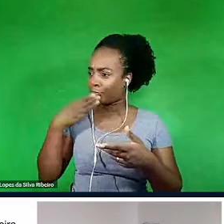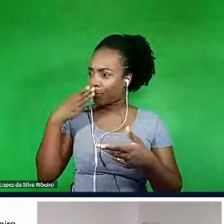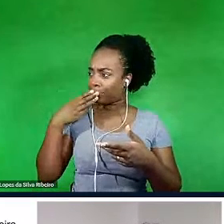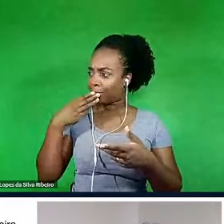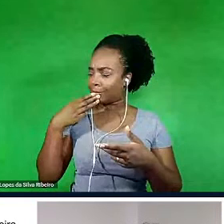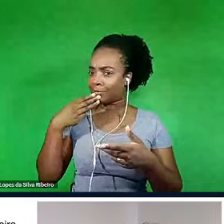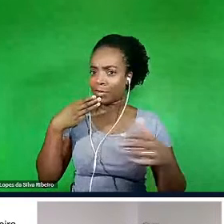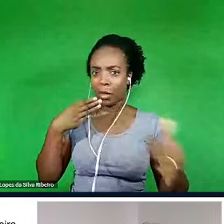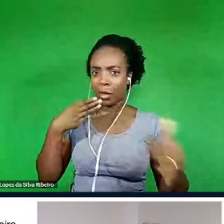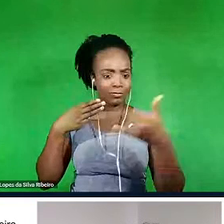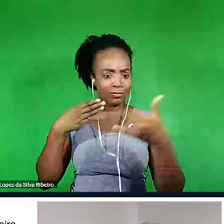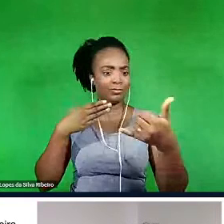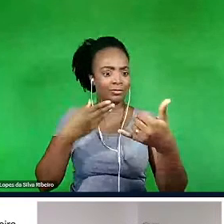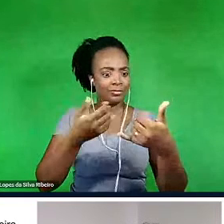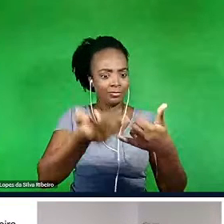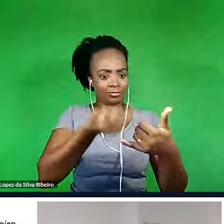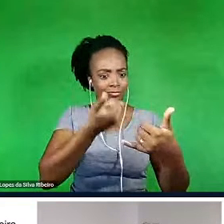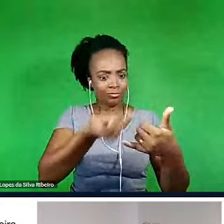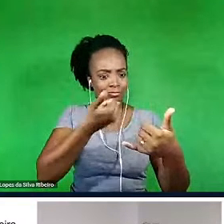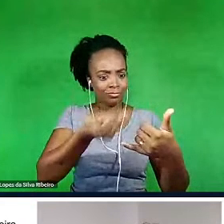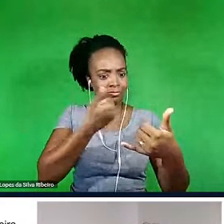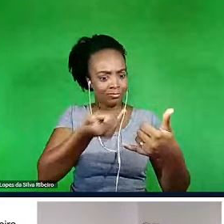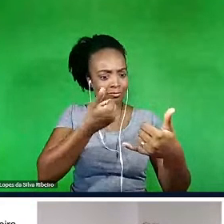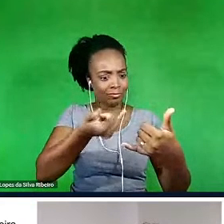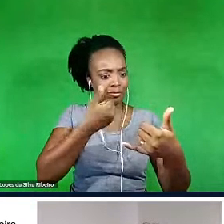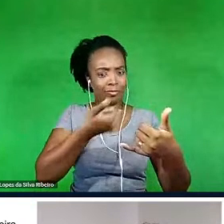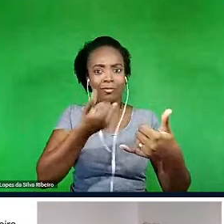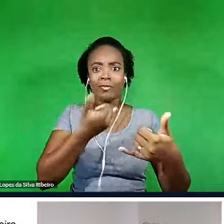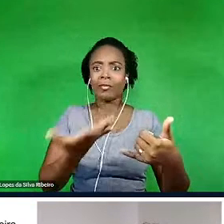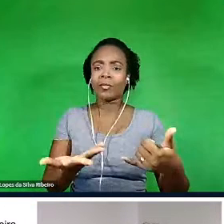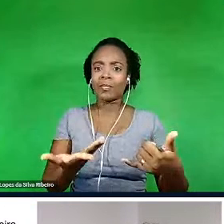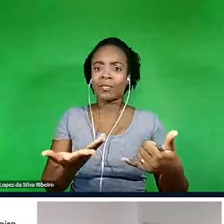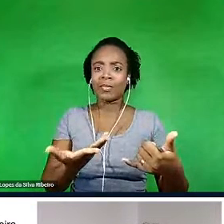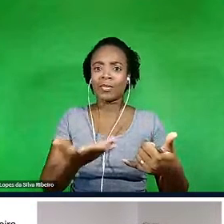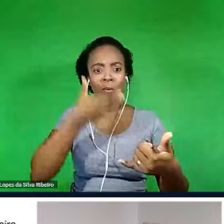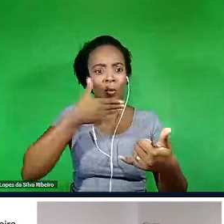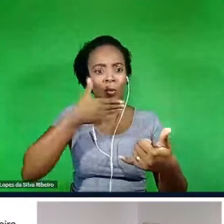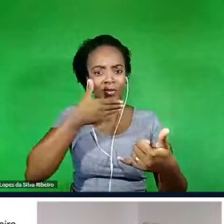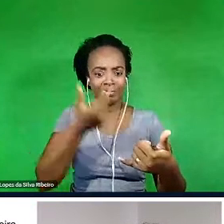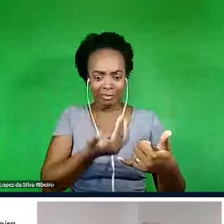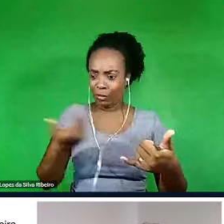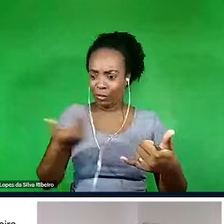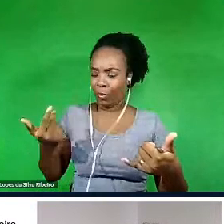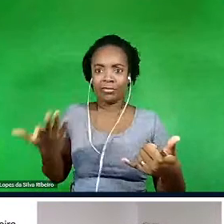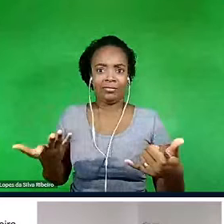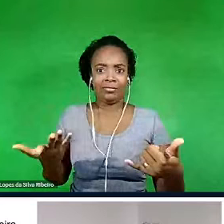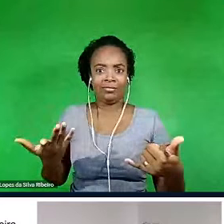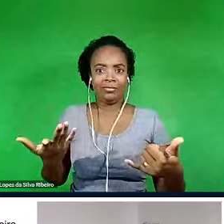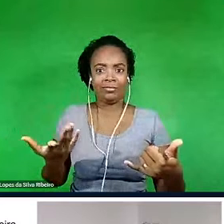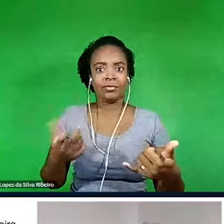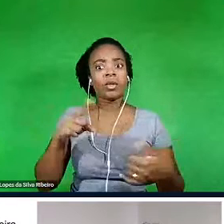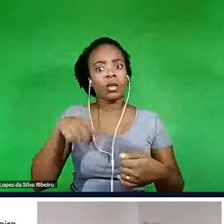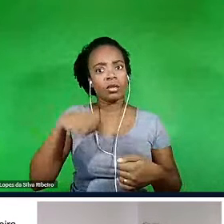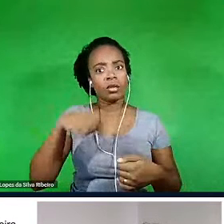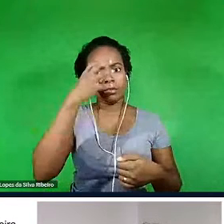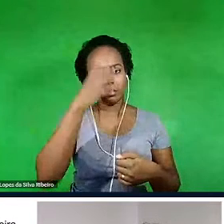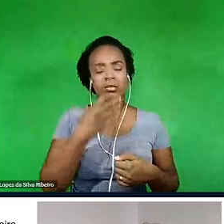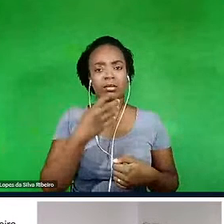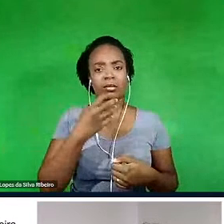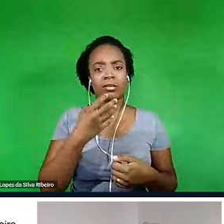propagandas de doces, né, de produtos doces para consumirmos, isso é muito sério, né,